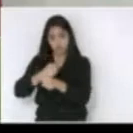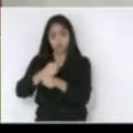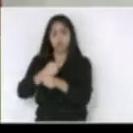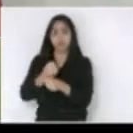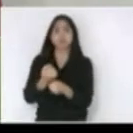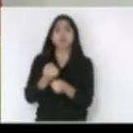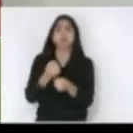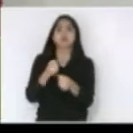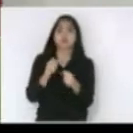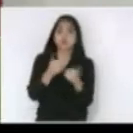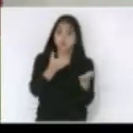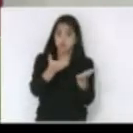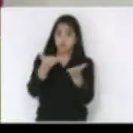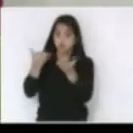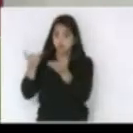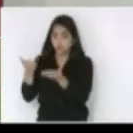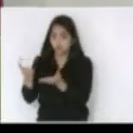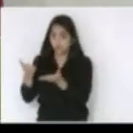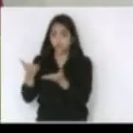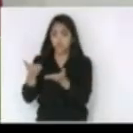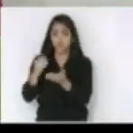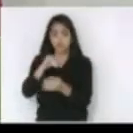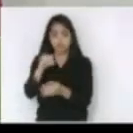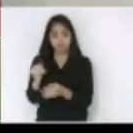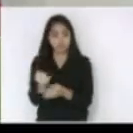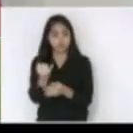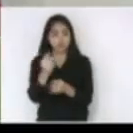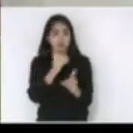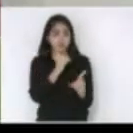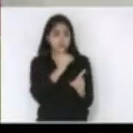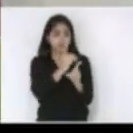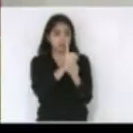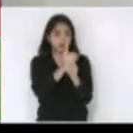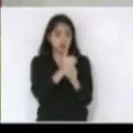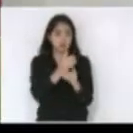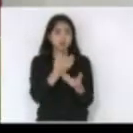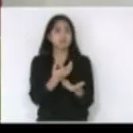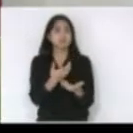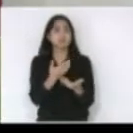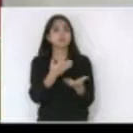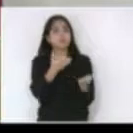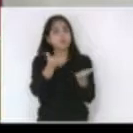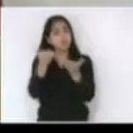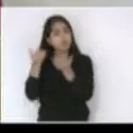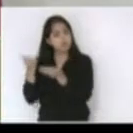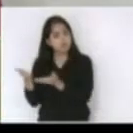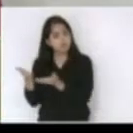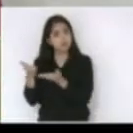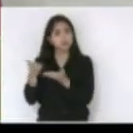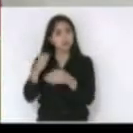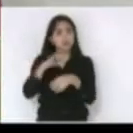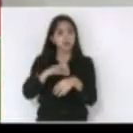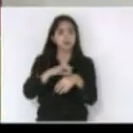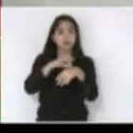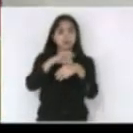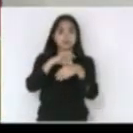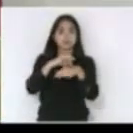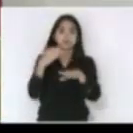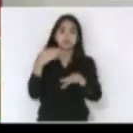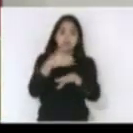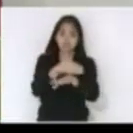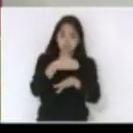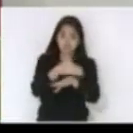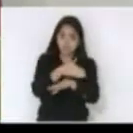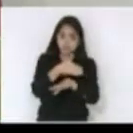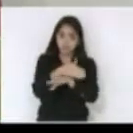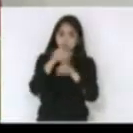realizando e convidamos aproveitamos o encontro da CNBB para convidar as lideranças para estar no nosso